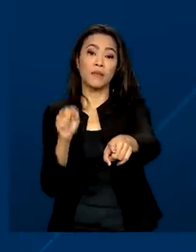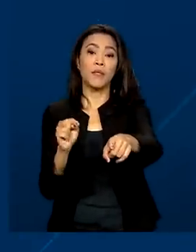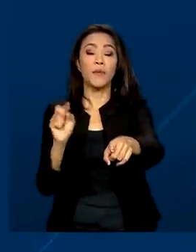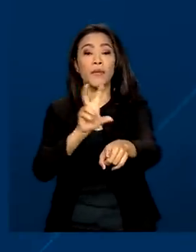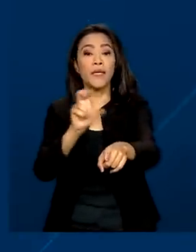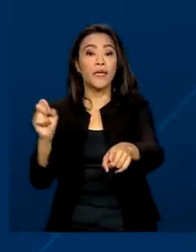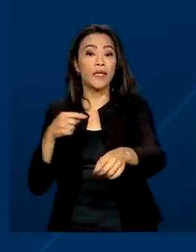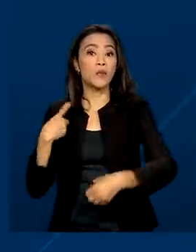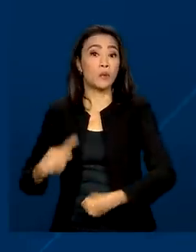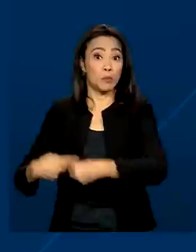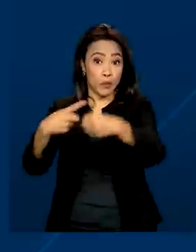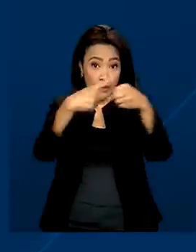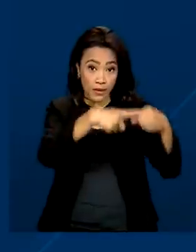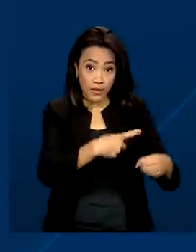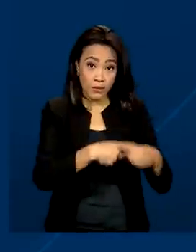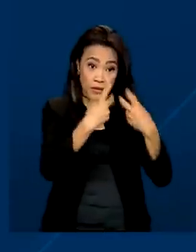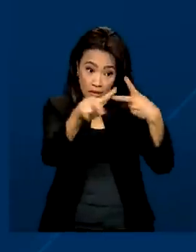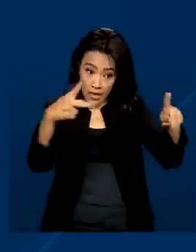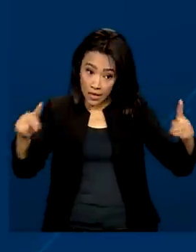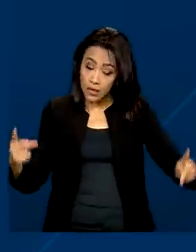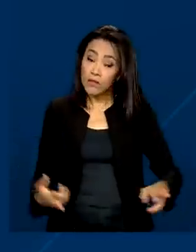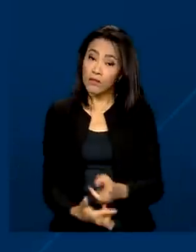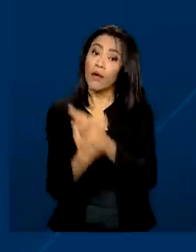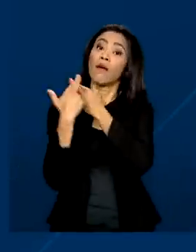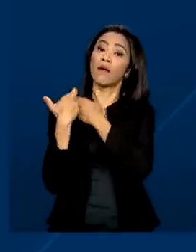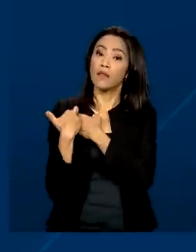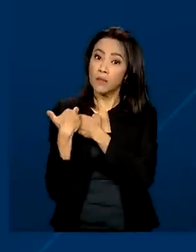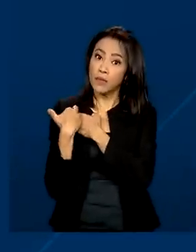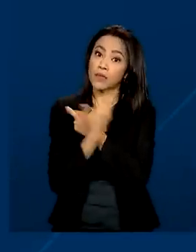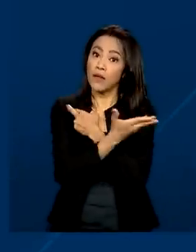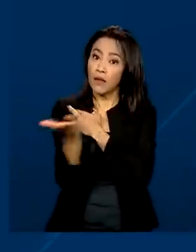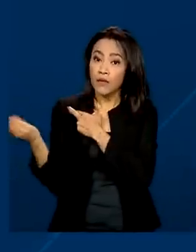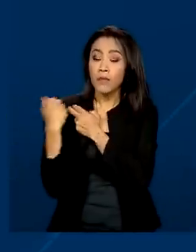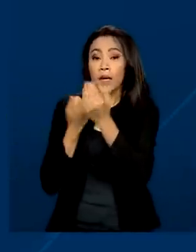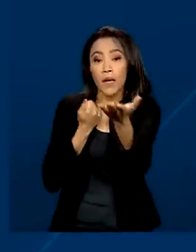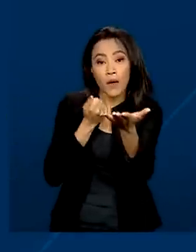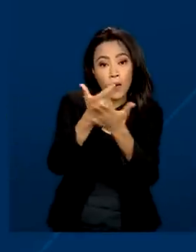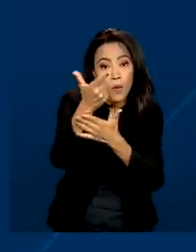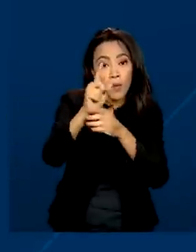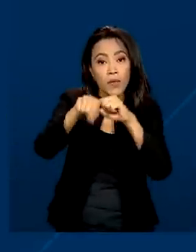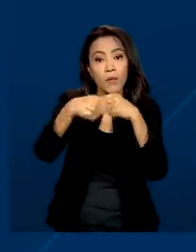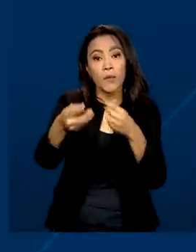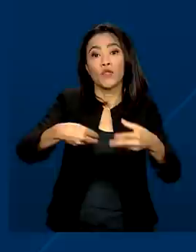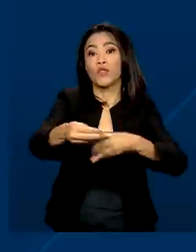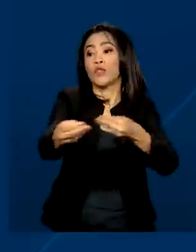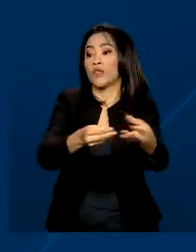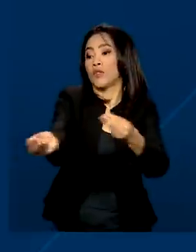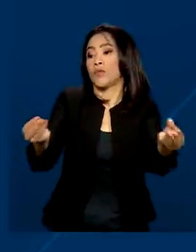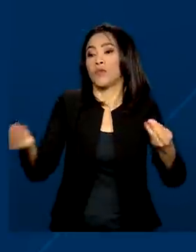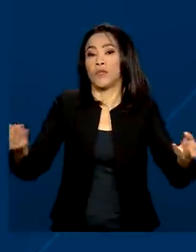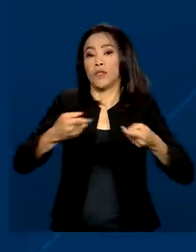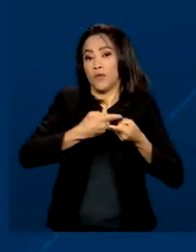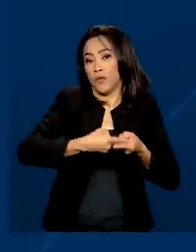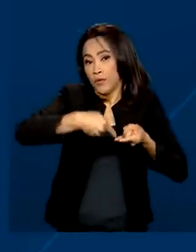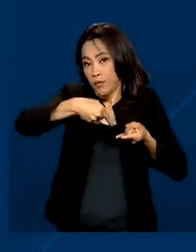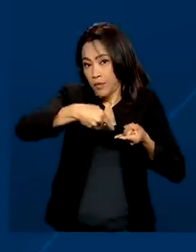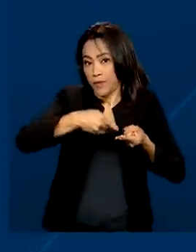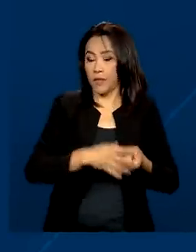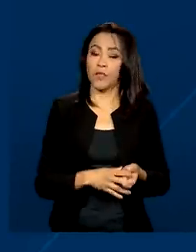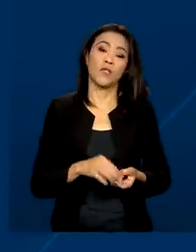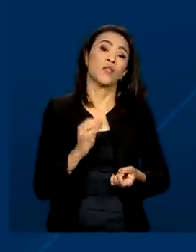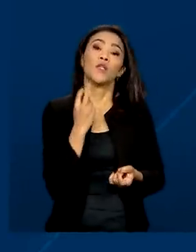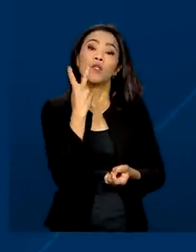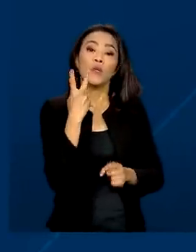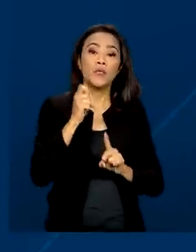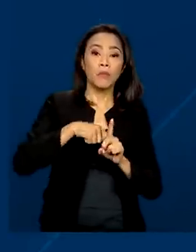municípios, que vão ficar responsáveis pela compra e distribuição. Para os últimos dois meses